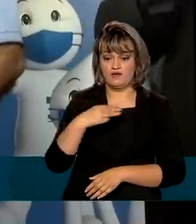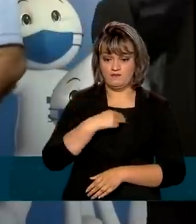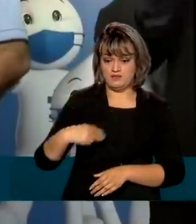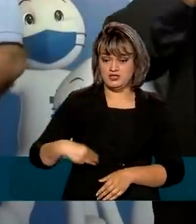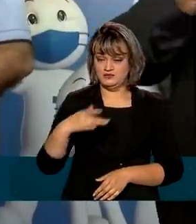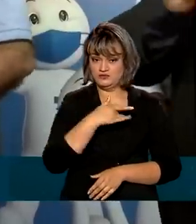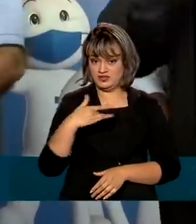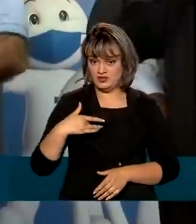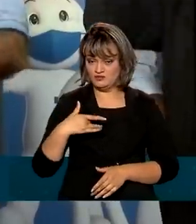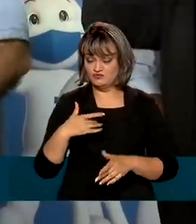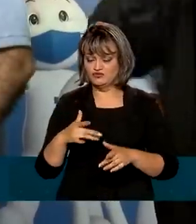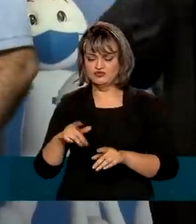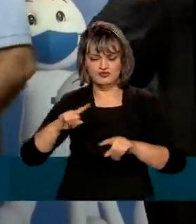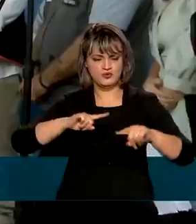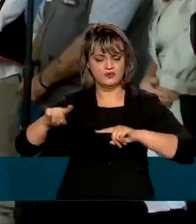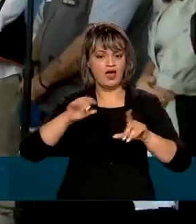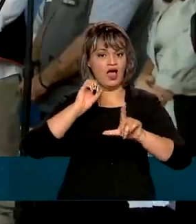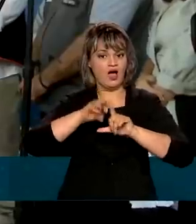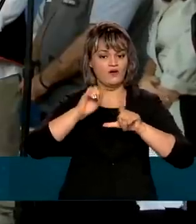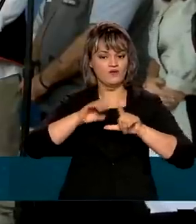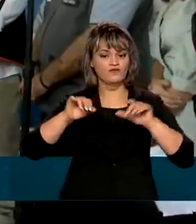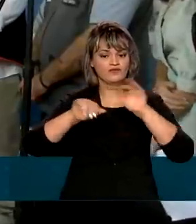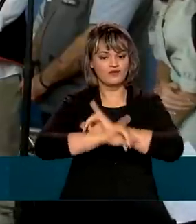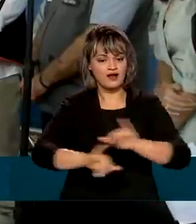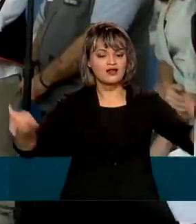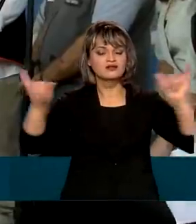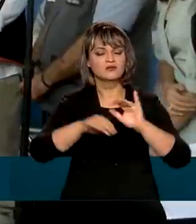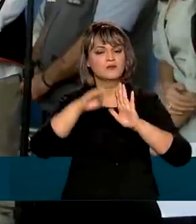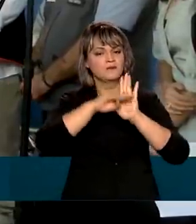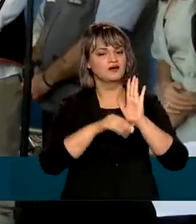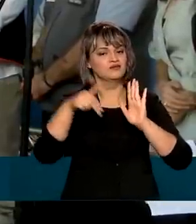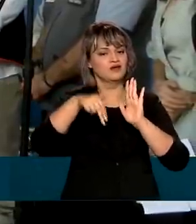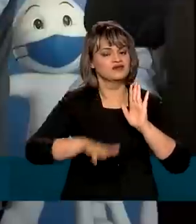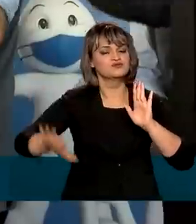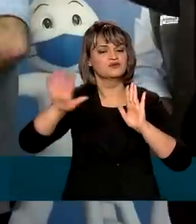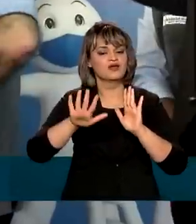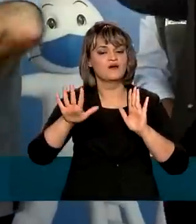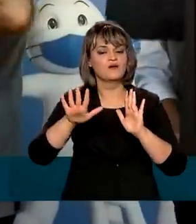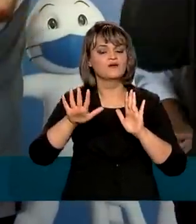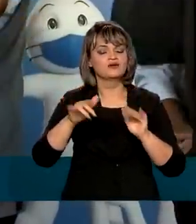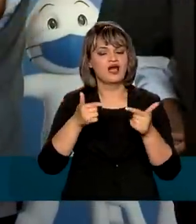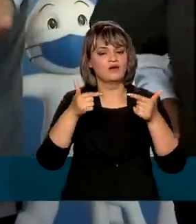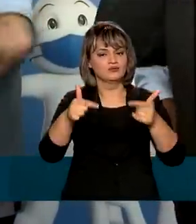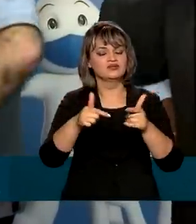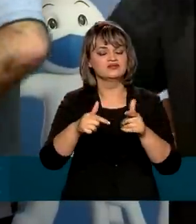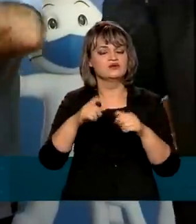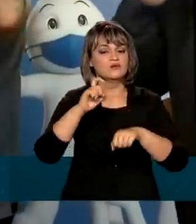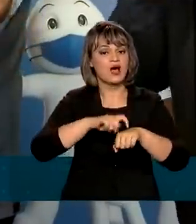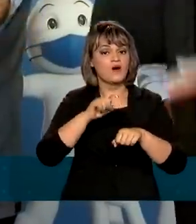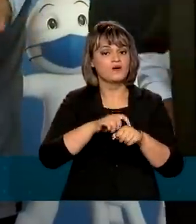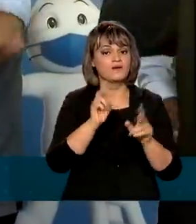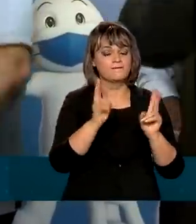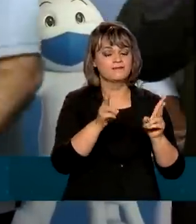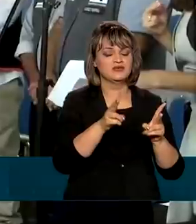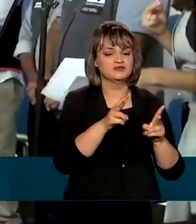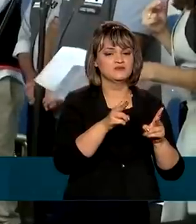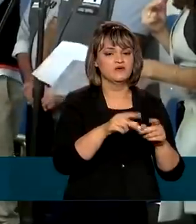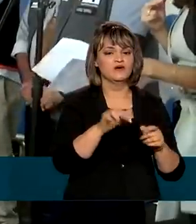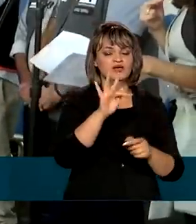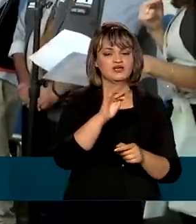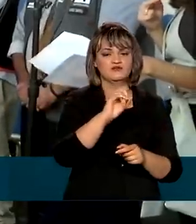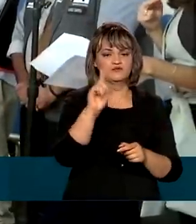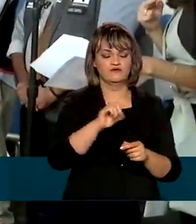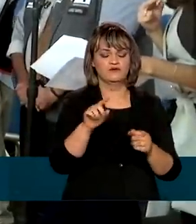Ministro da Saúde comandou ao vivo o lançamento do Plano Nacional, que também ocorreu ao mesmo tempo em Foz do Iguaçu,